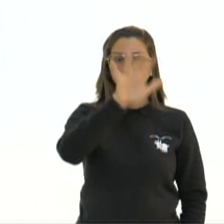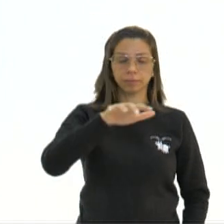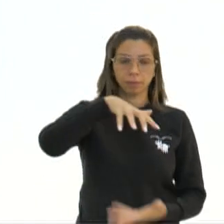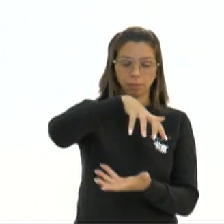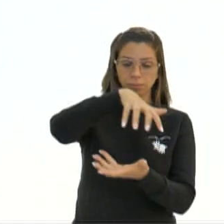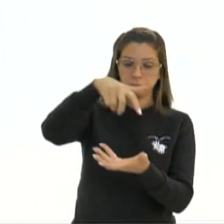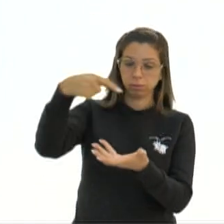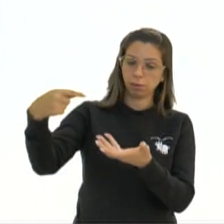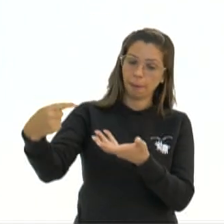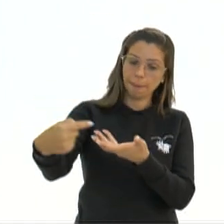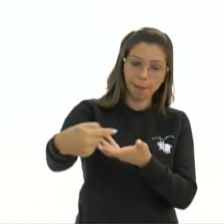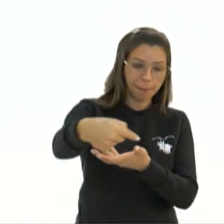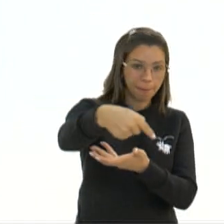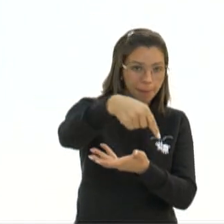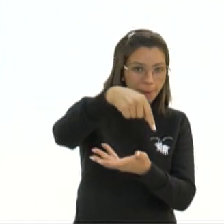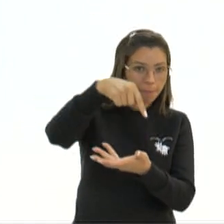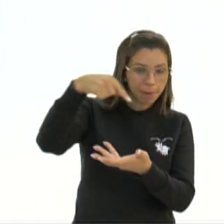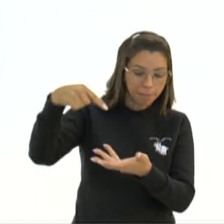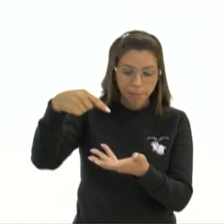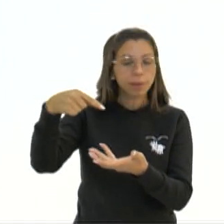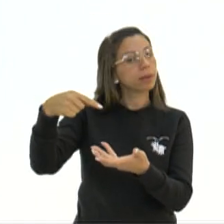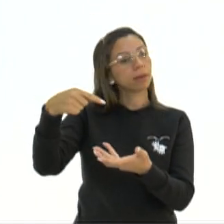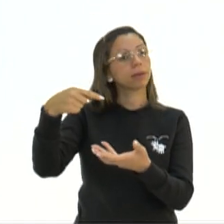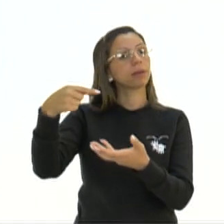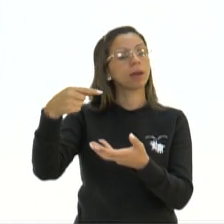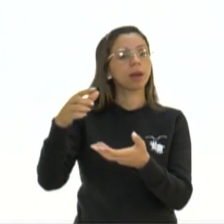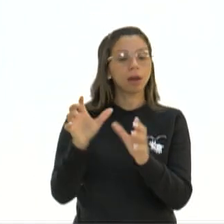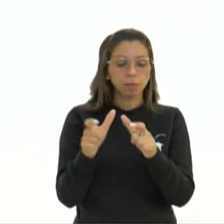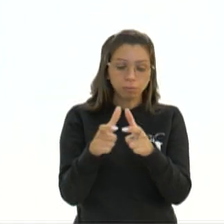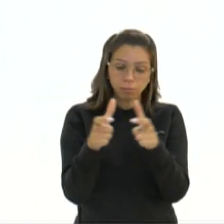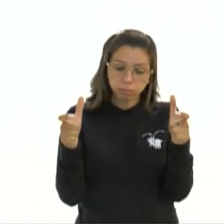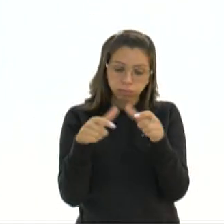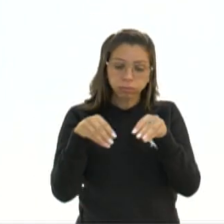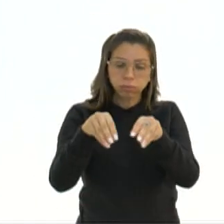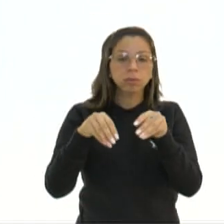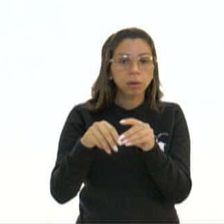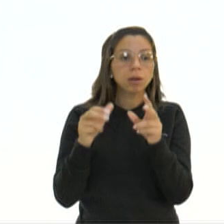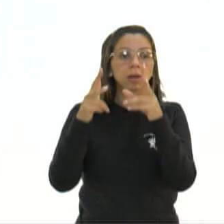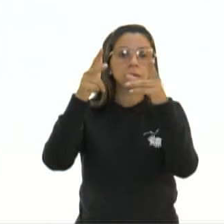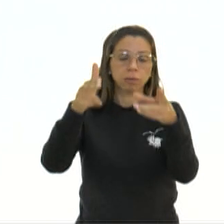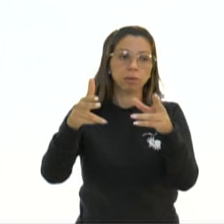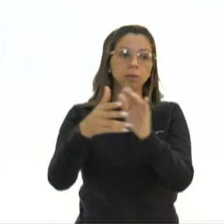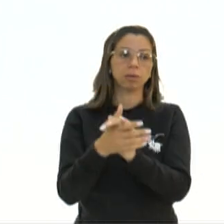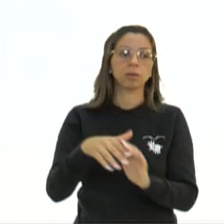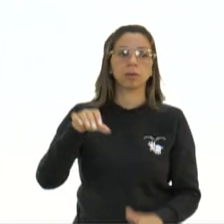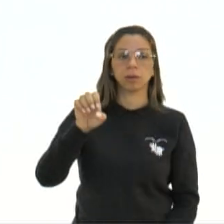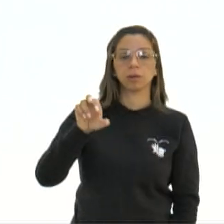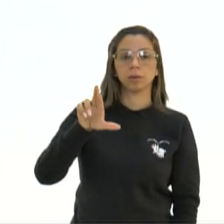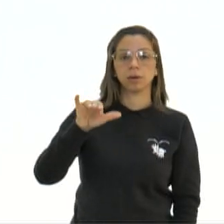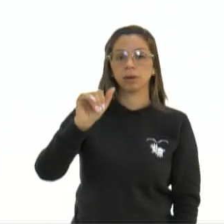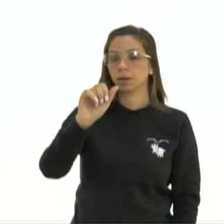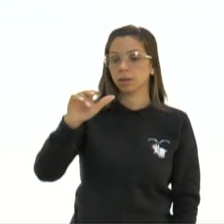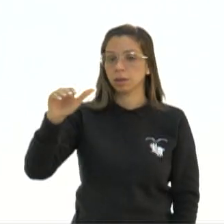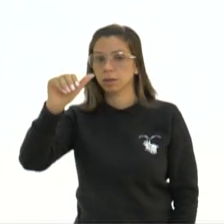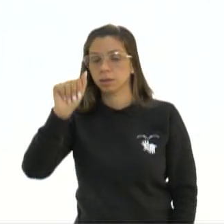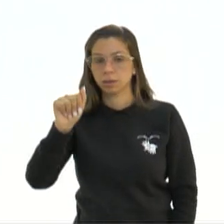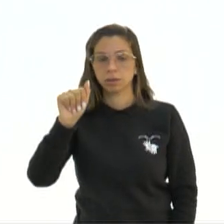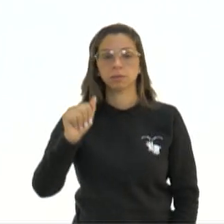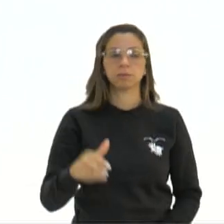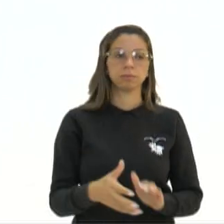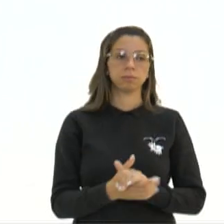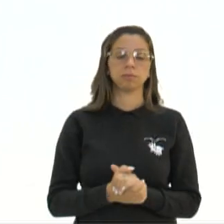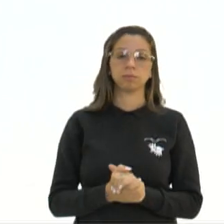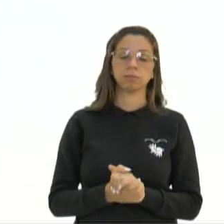continentes no cenário global, eles fazem parte da mesma porção de terra, que é chamada de Eurásia, né, o único continente. É o